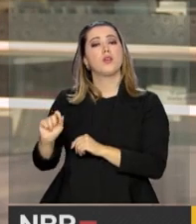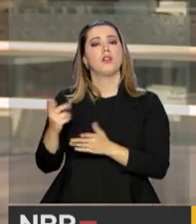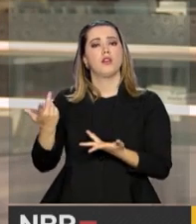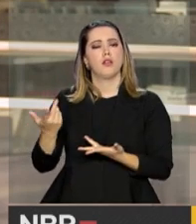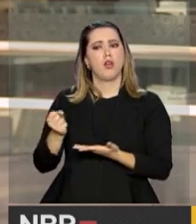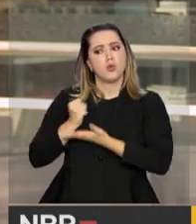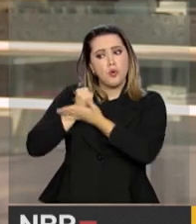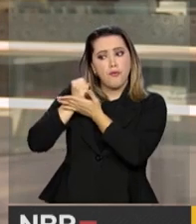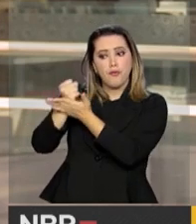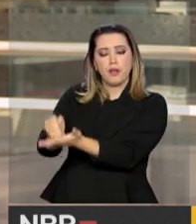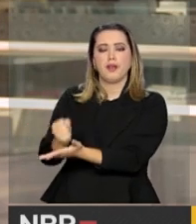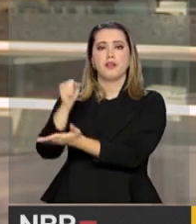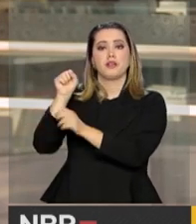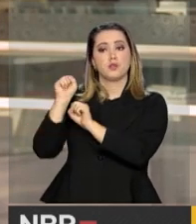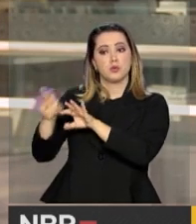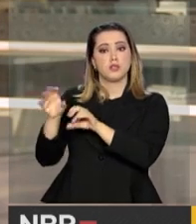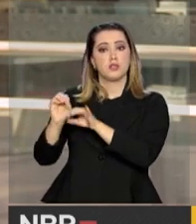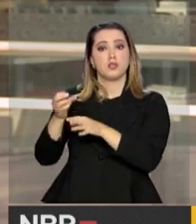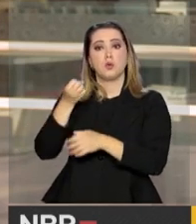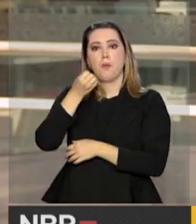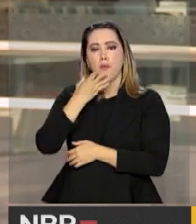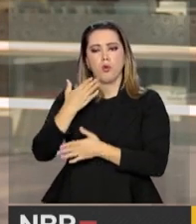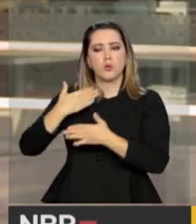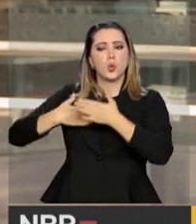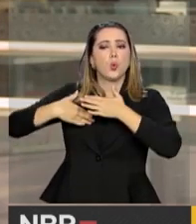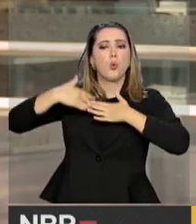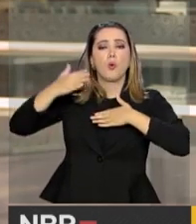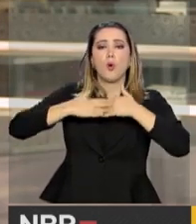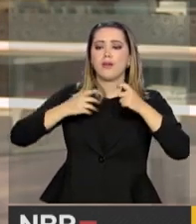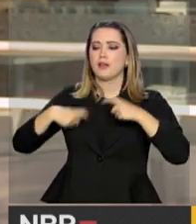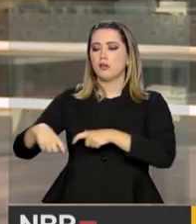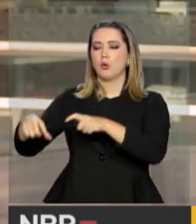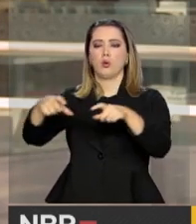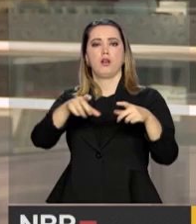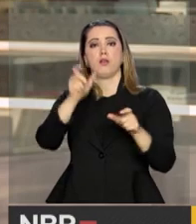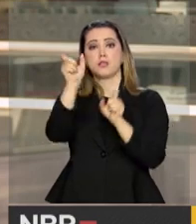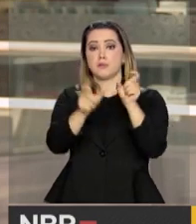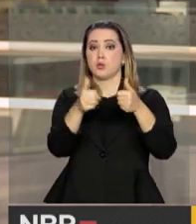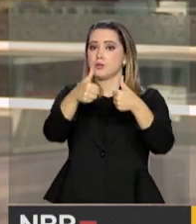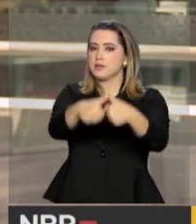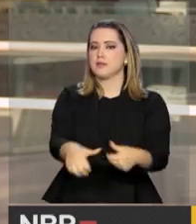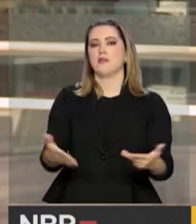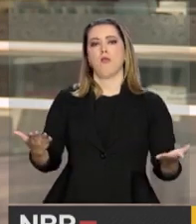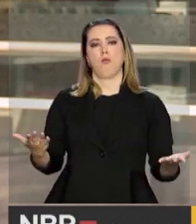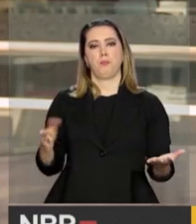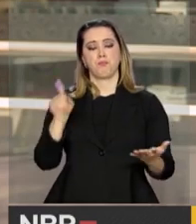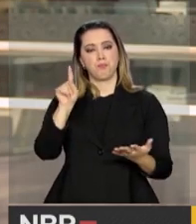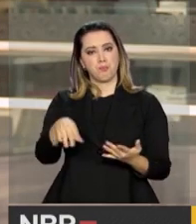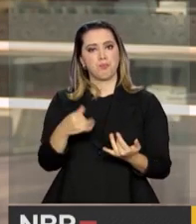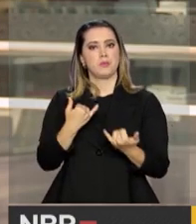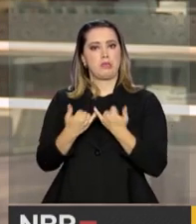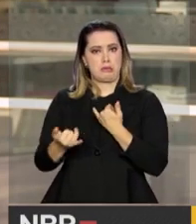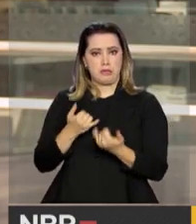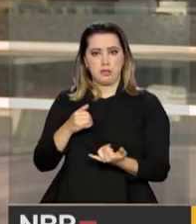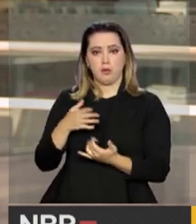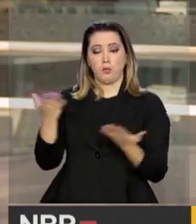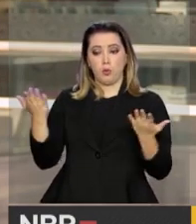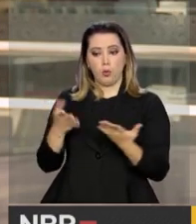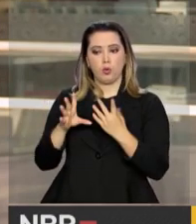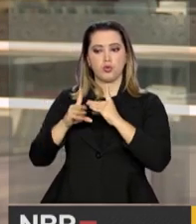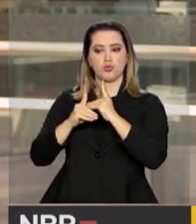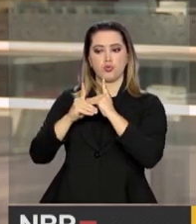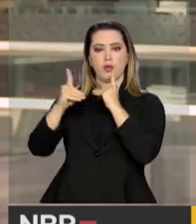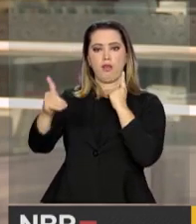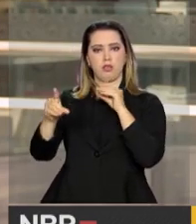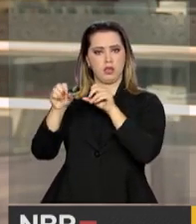consegue oferecer uma educação de qualidade em qualquer espaço onde as pessoas estejam, né? A educação à distância hoje, através